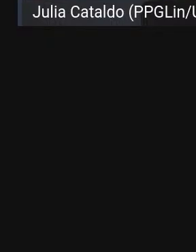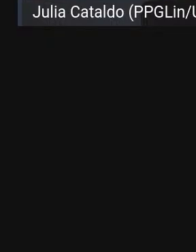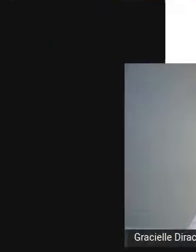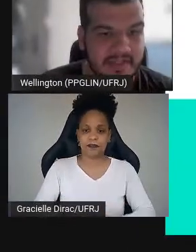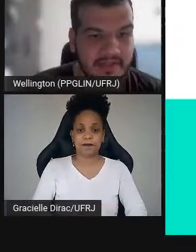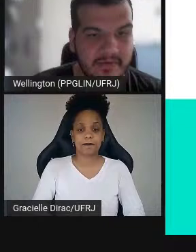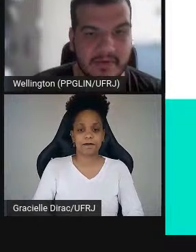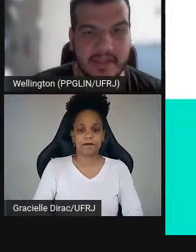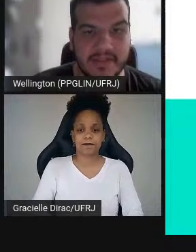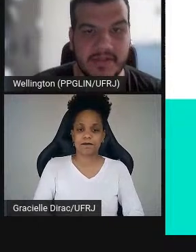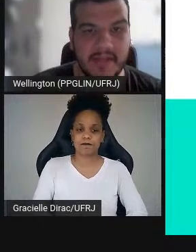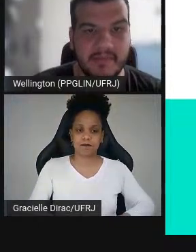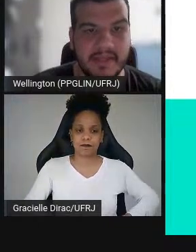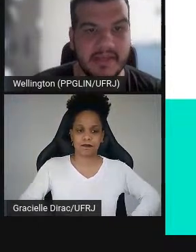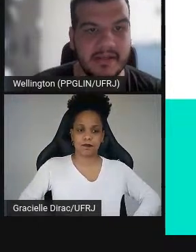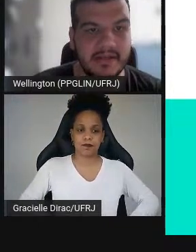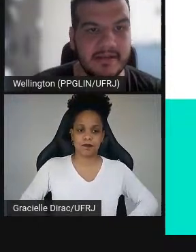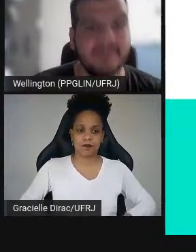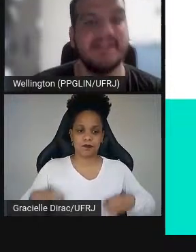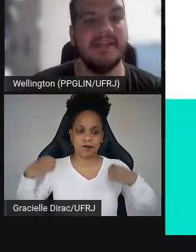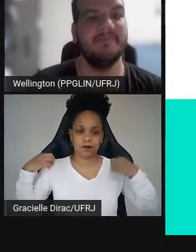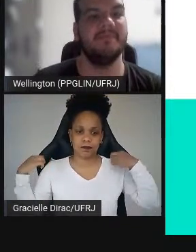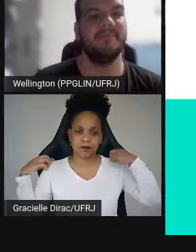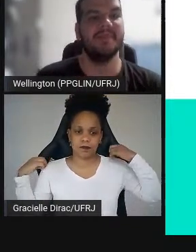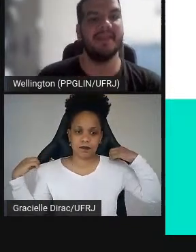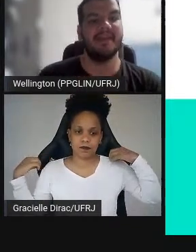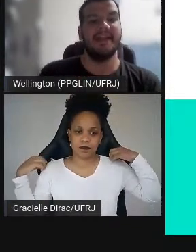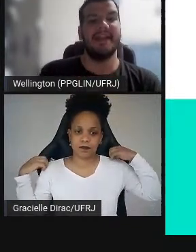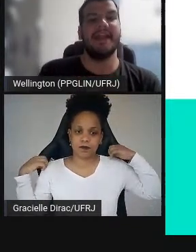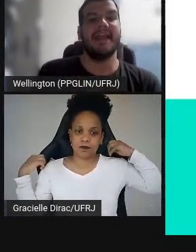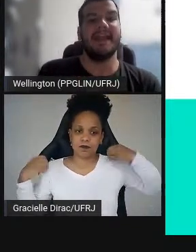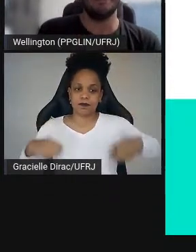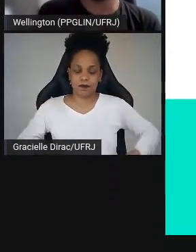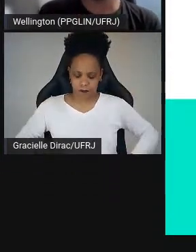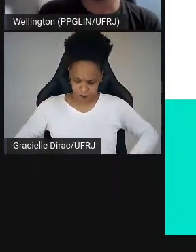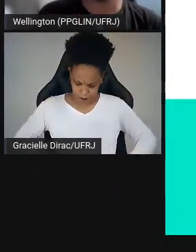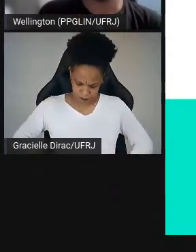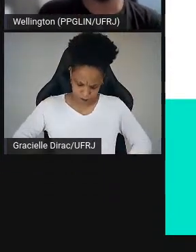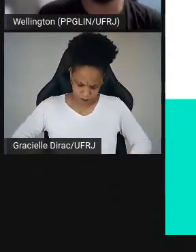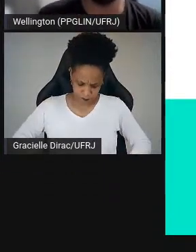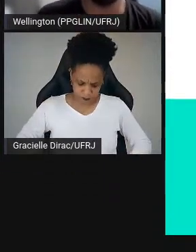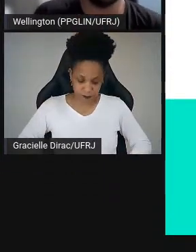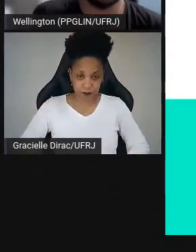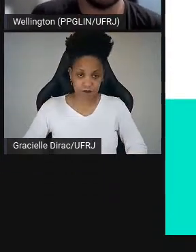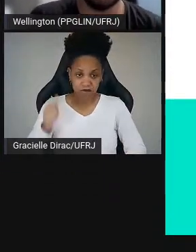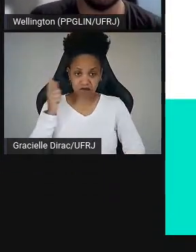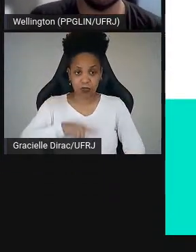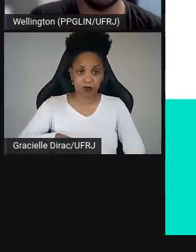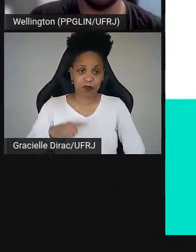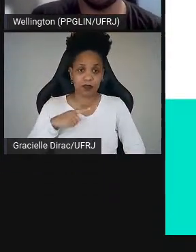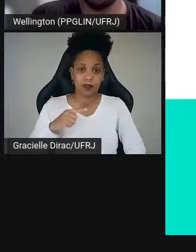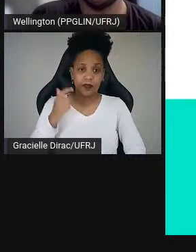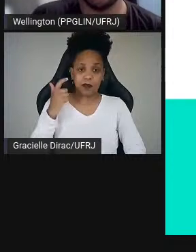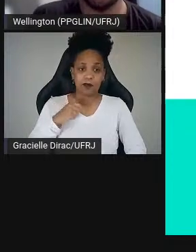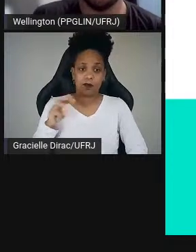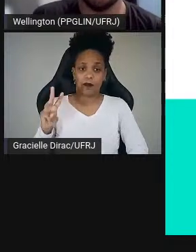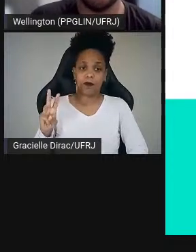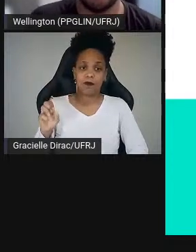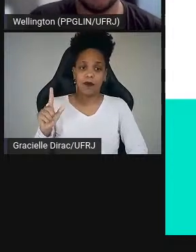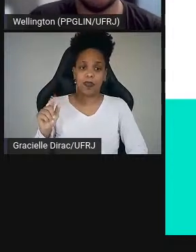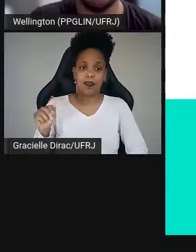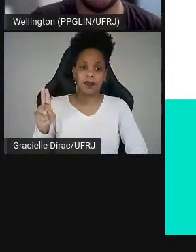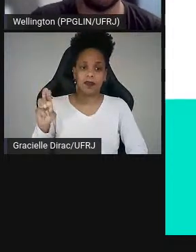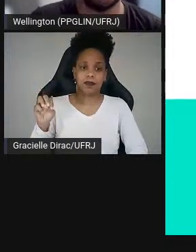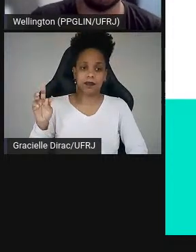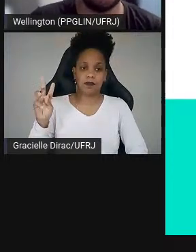Eu acho que eu consigo adicionar a minha... Consegui. Beleza. Então, como a Júlia falou, eu sou o Wellington, eu sou aluno de doutorado do